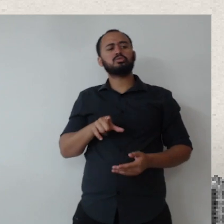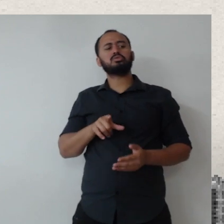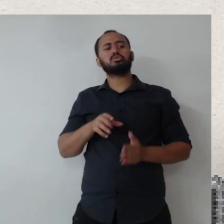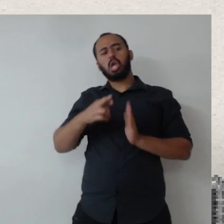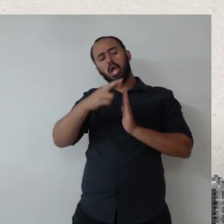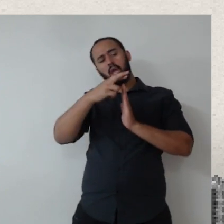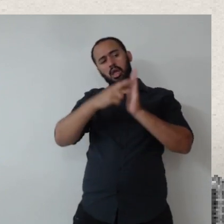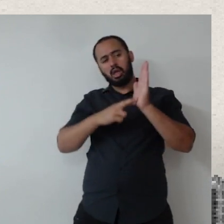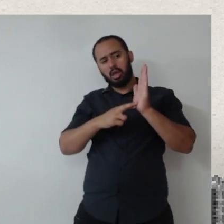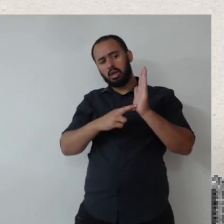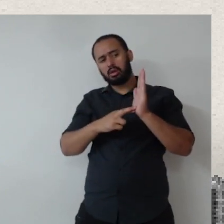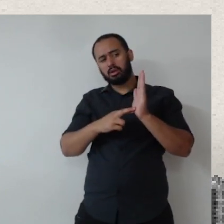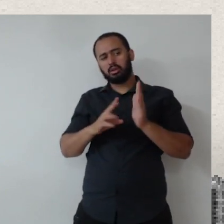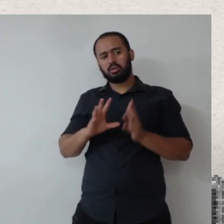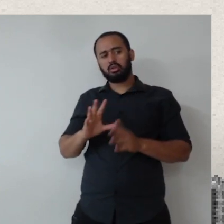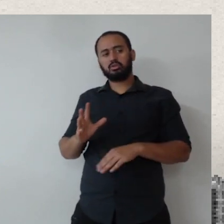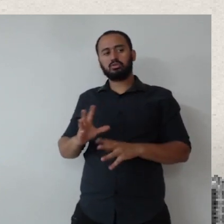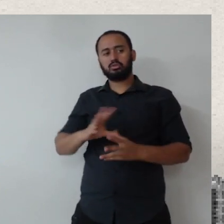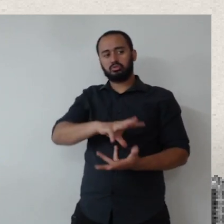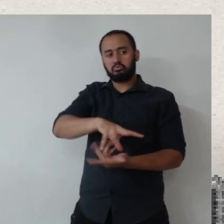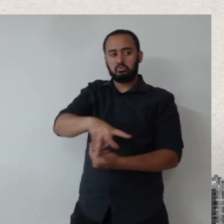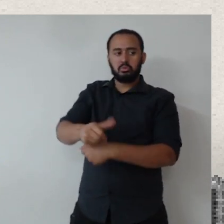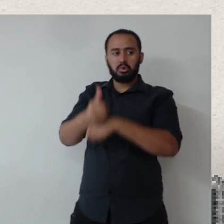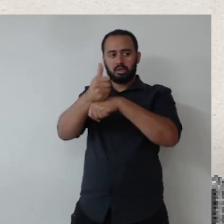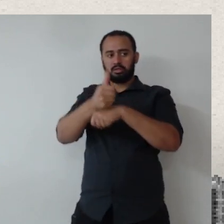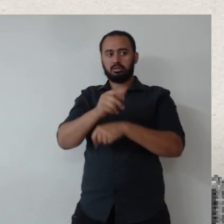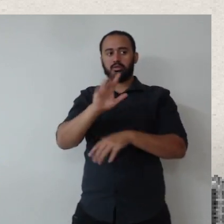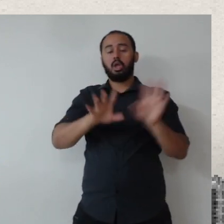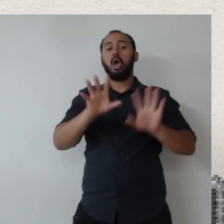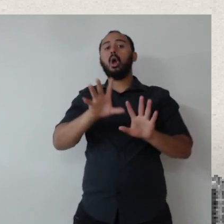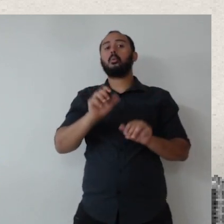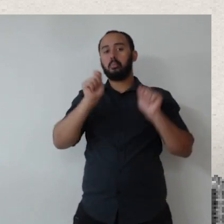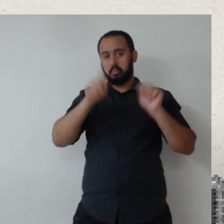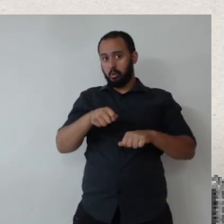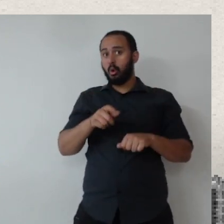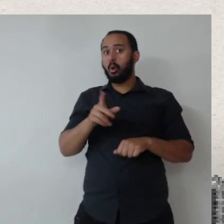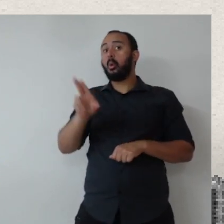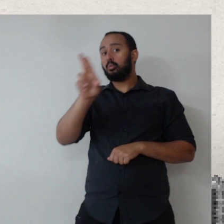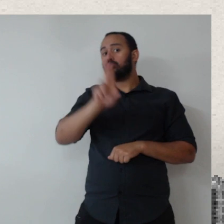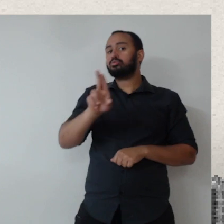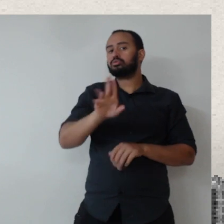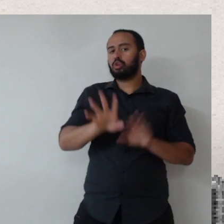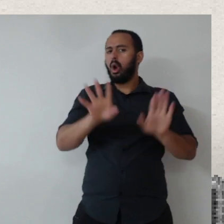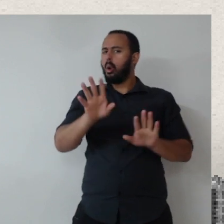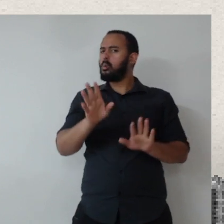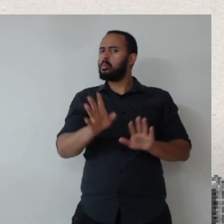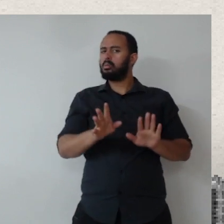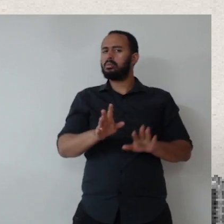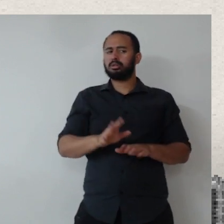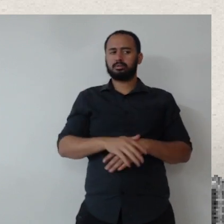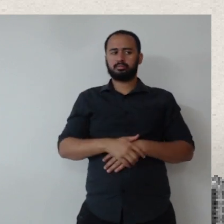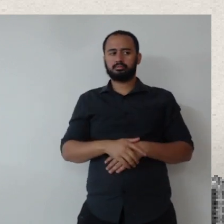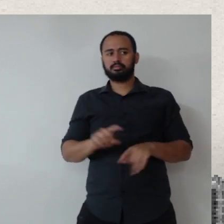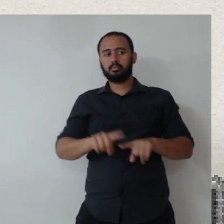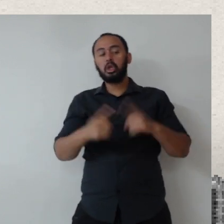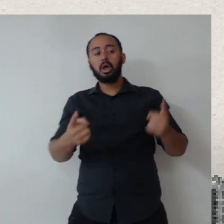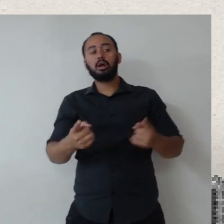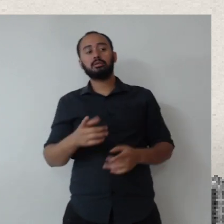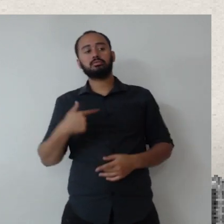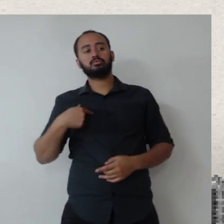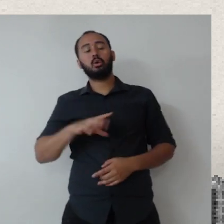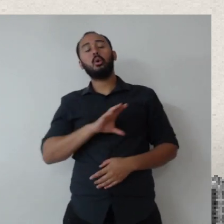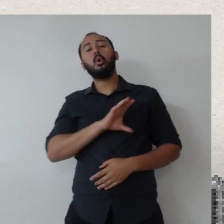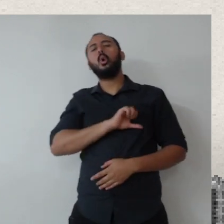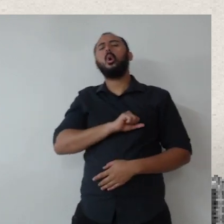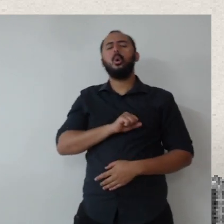mas não é... Eu diria que... Alguns podem ser aplicados diretamente no ETP. Eu acho importante, é mais um insumo. Mas